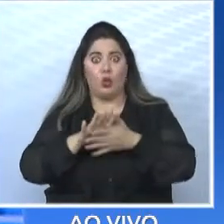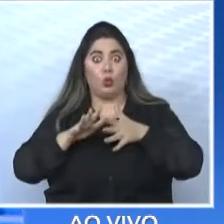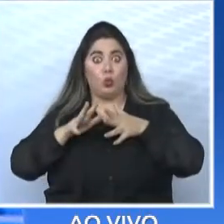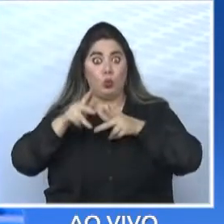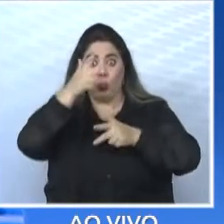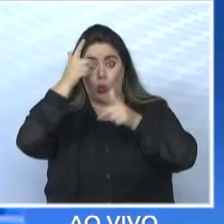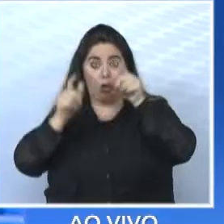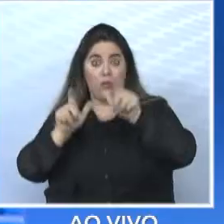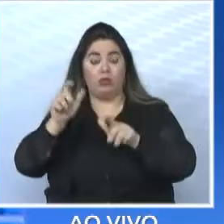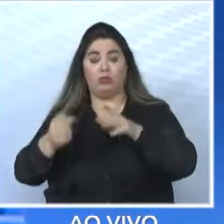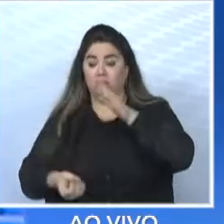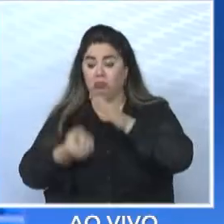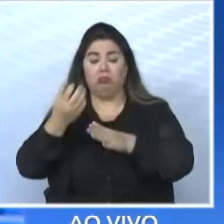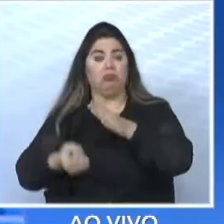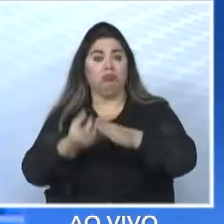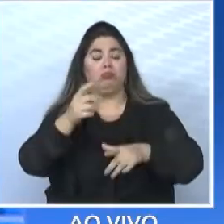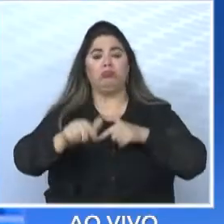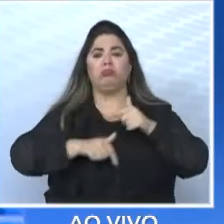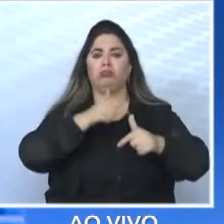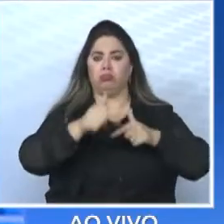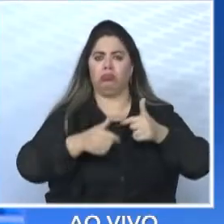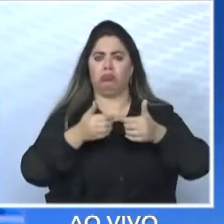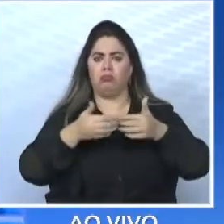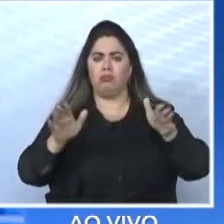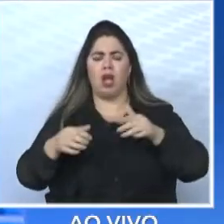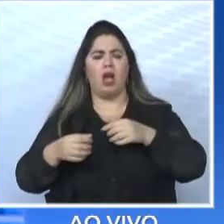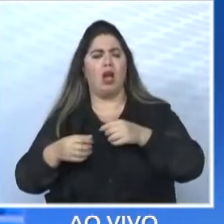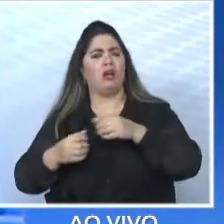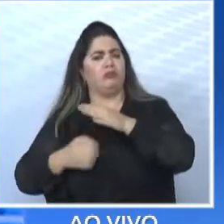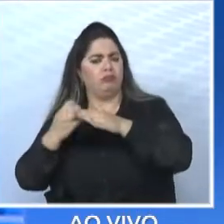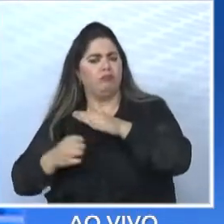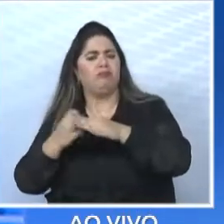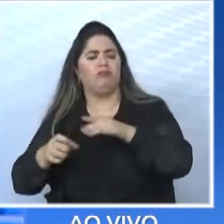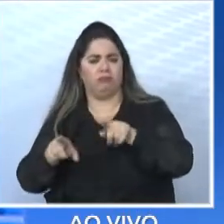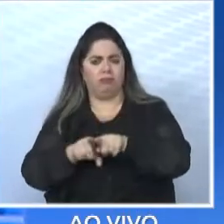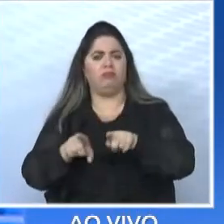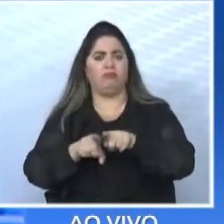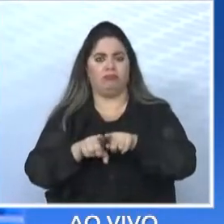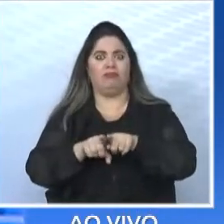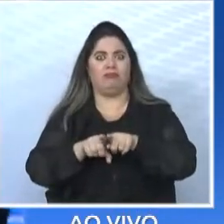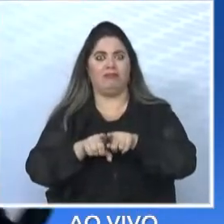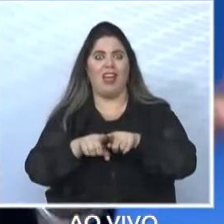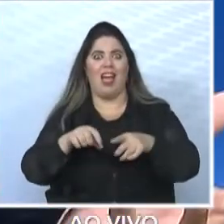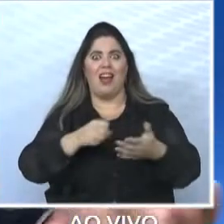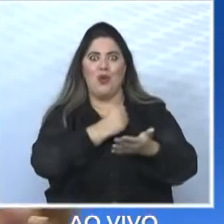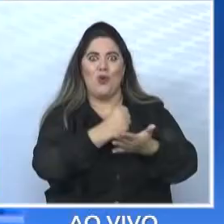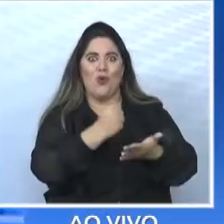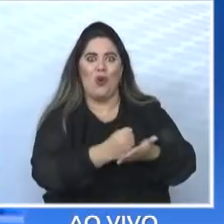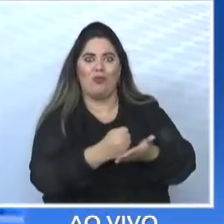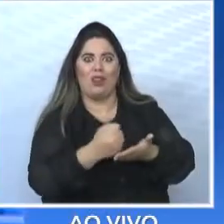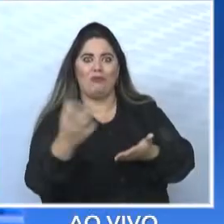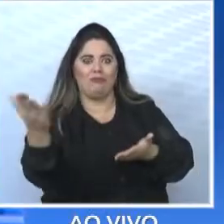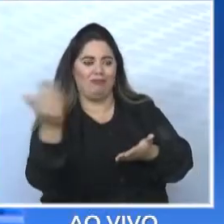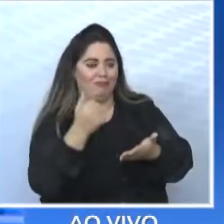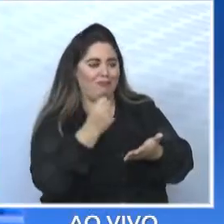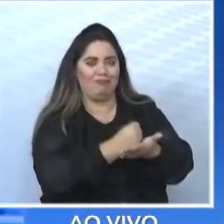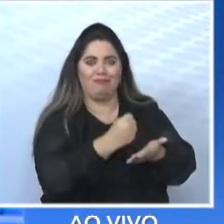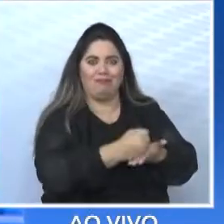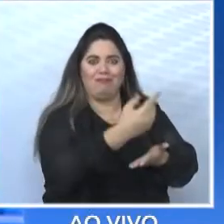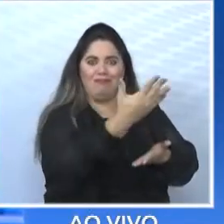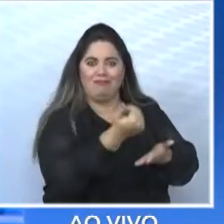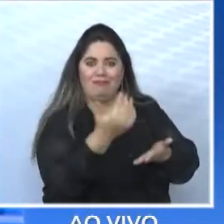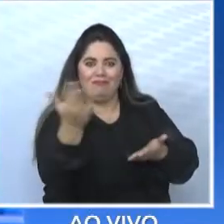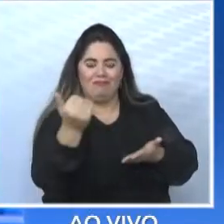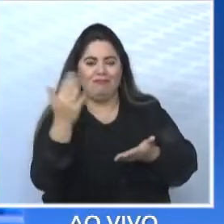Nós fomentamos a abertura de novas empresas e as empresas, então, contratam um, contratam outro, contratam o terceiro, o quarto e o quinto e vai